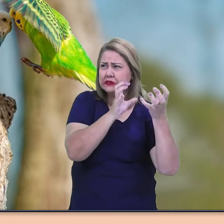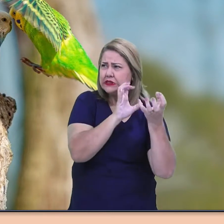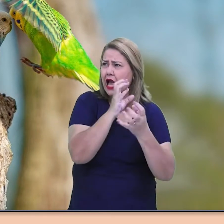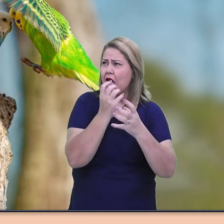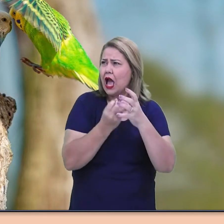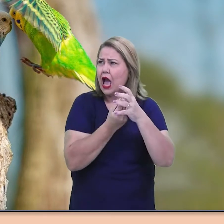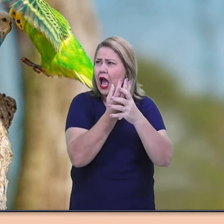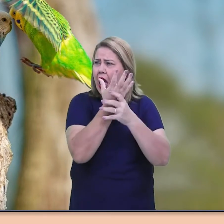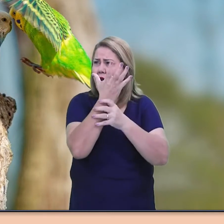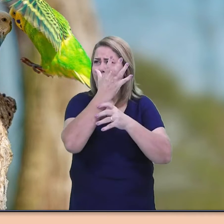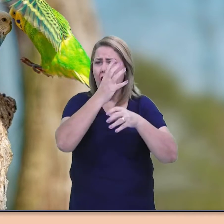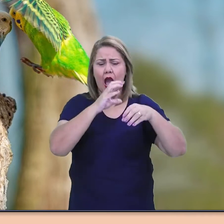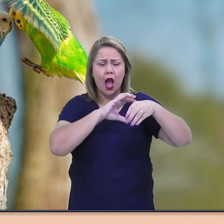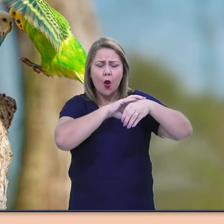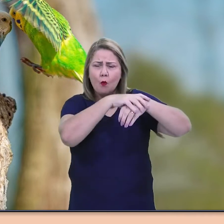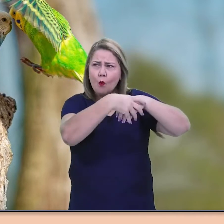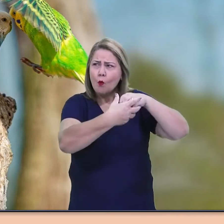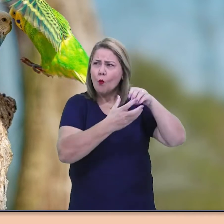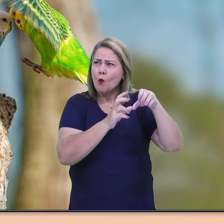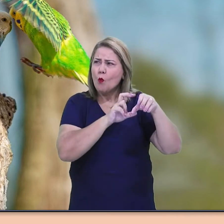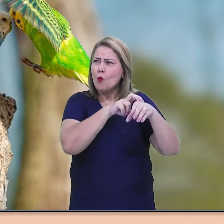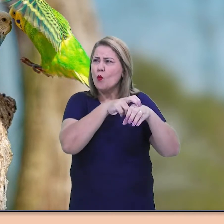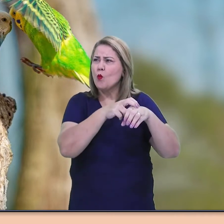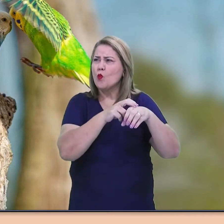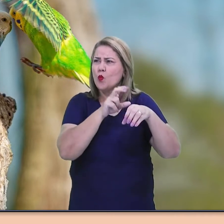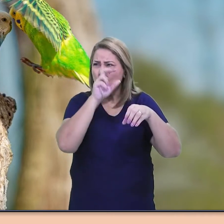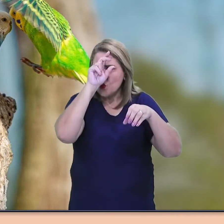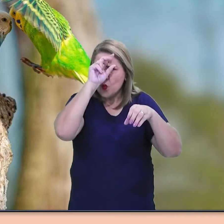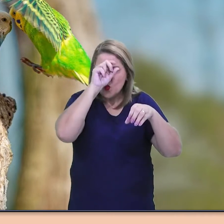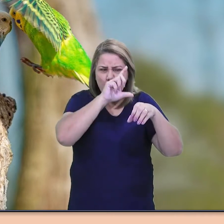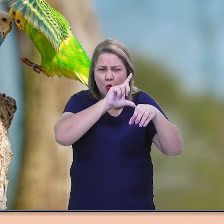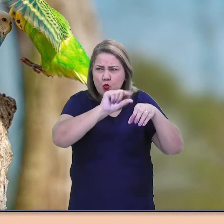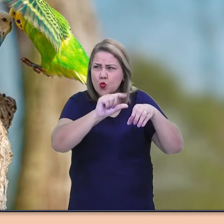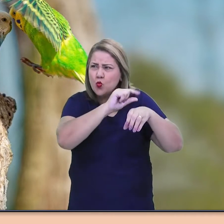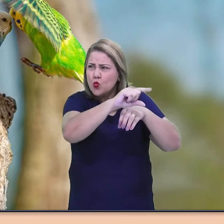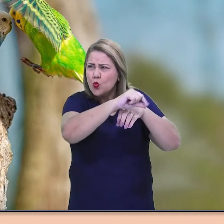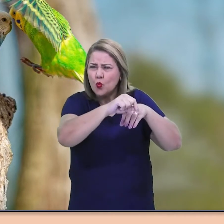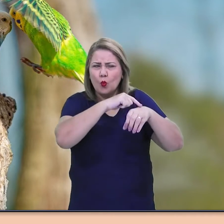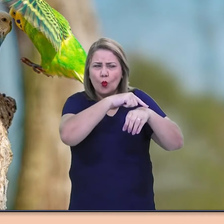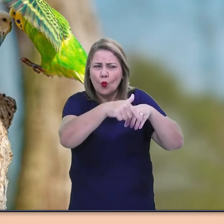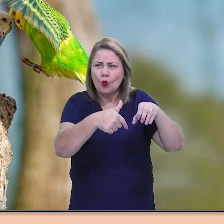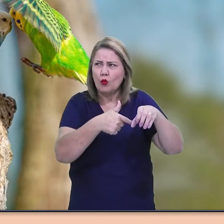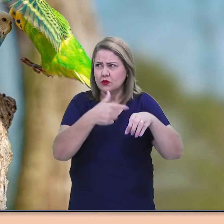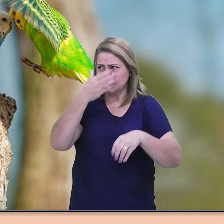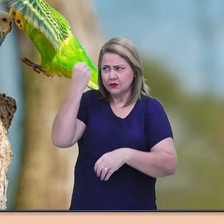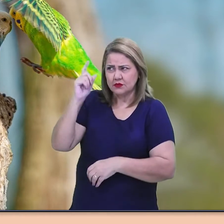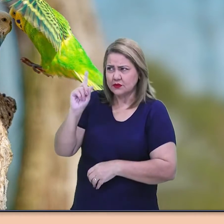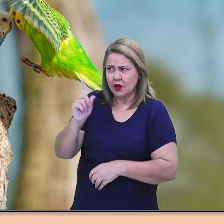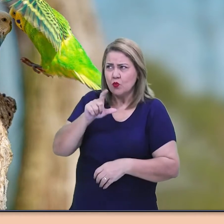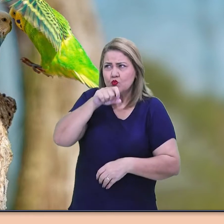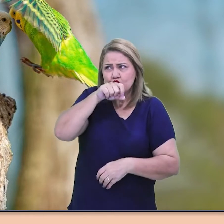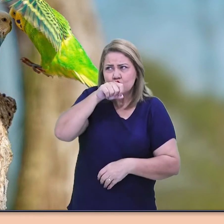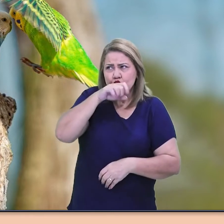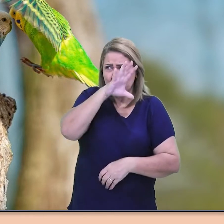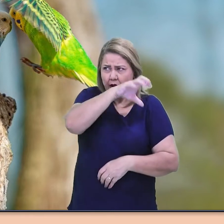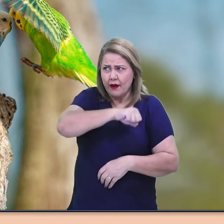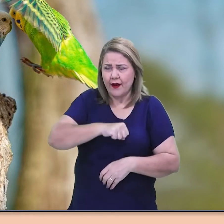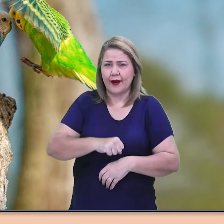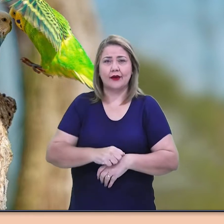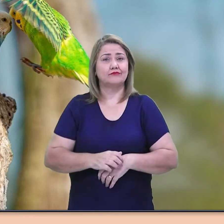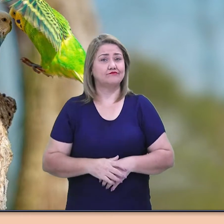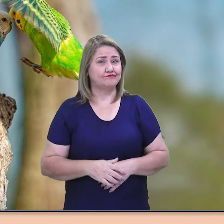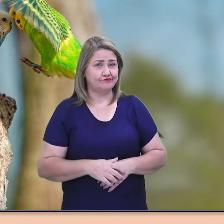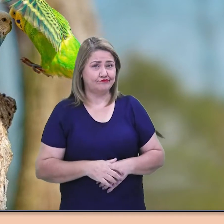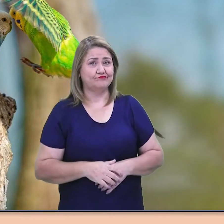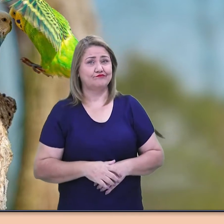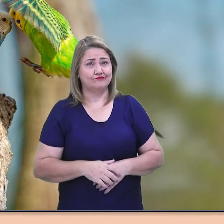cupim velho do pé de Maria Preta. Não se esquecesse. O roceiro andou lá pelos fundos